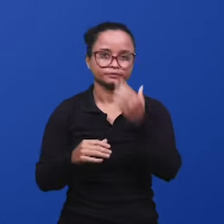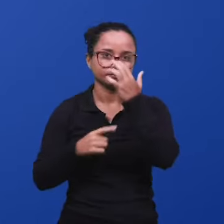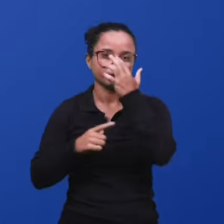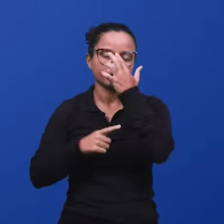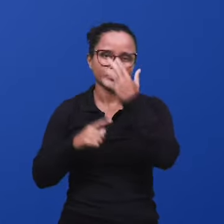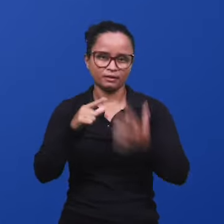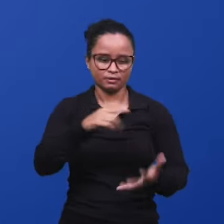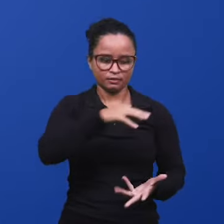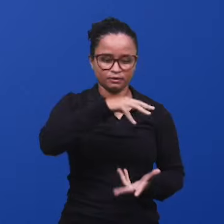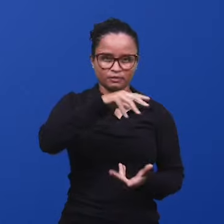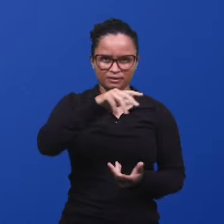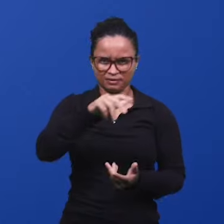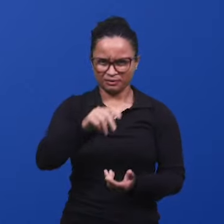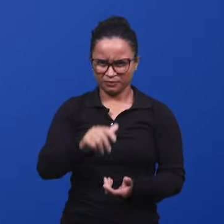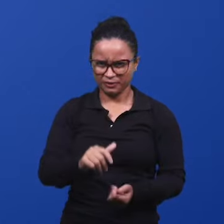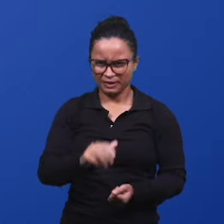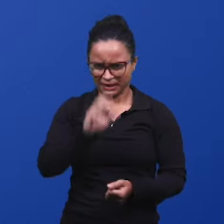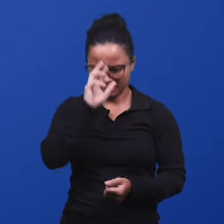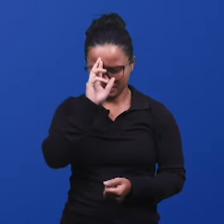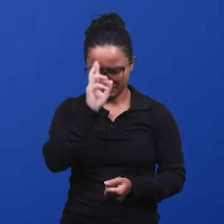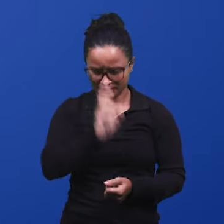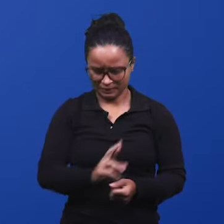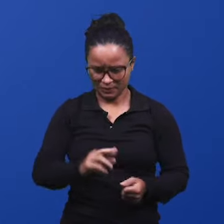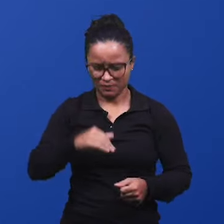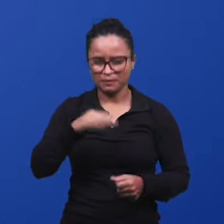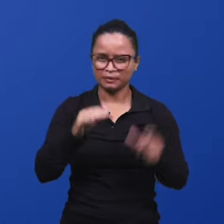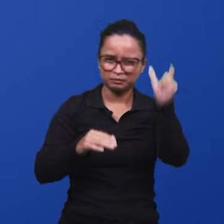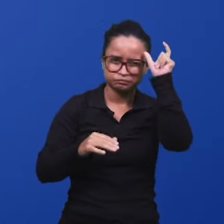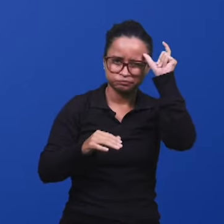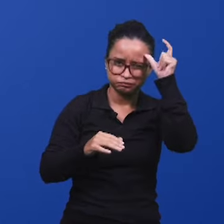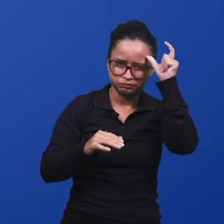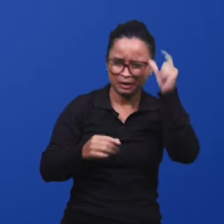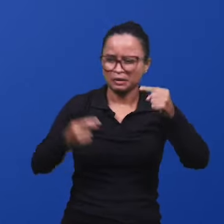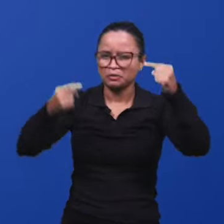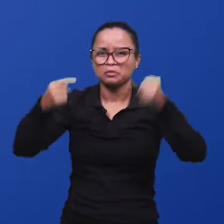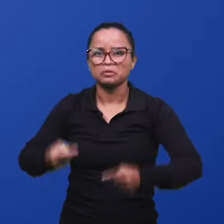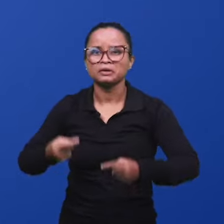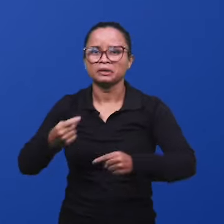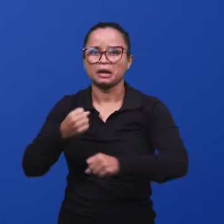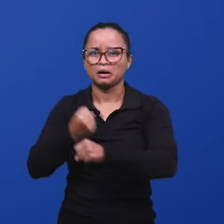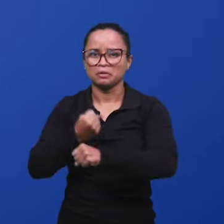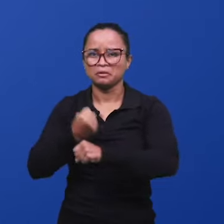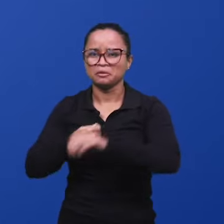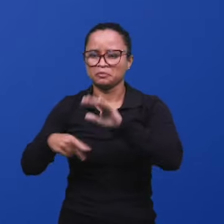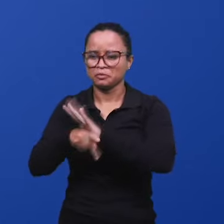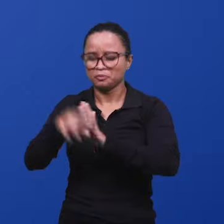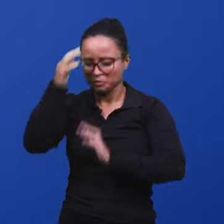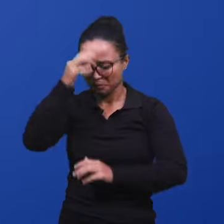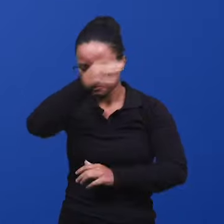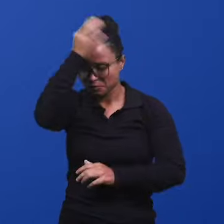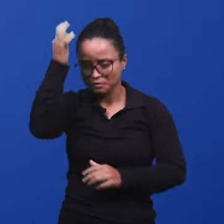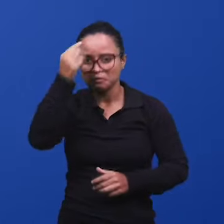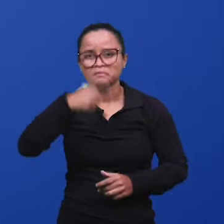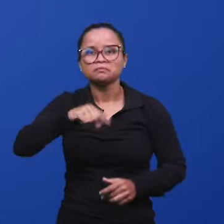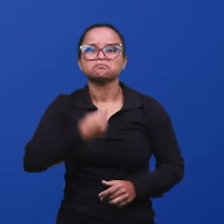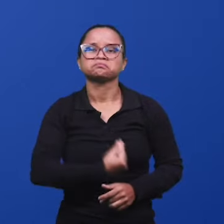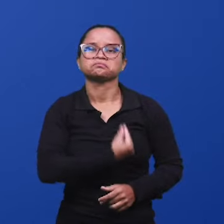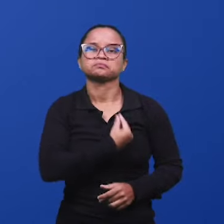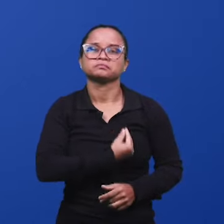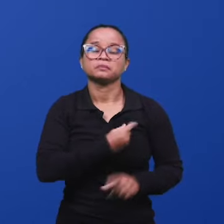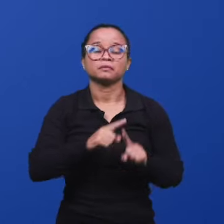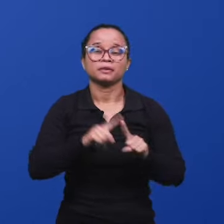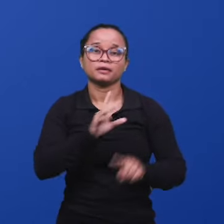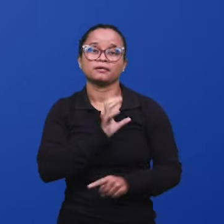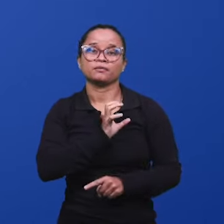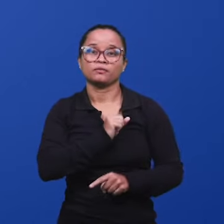mundo que é carne mais adversário, por vezes se levantam contra a obra do Espírito Santo em nossas vidas, mas esse amor, que